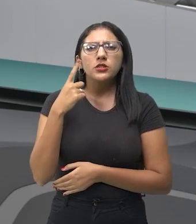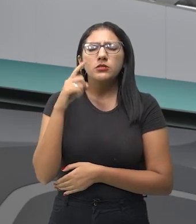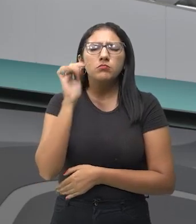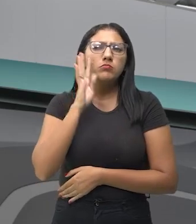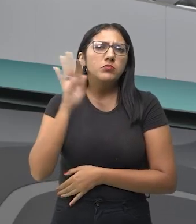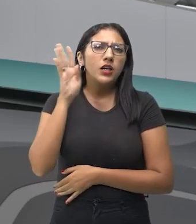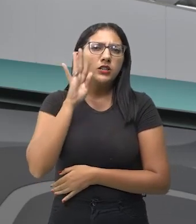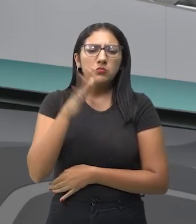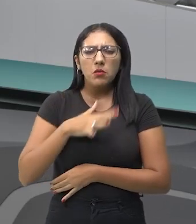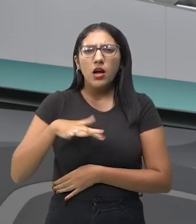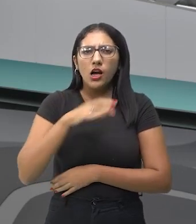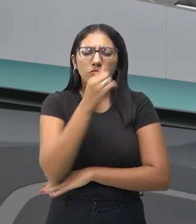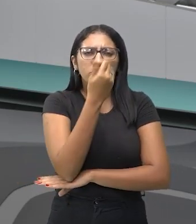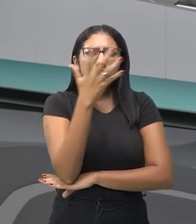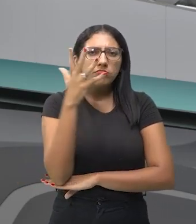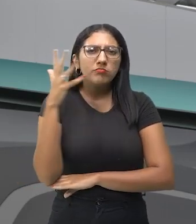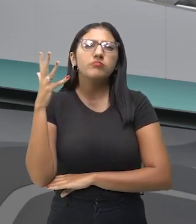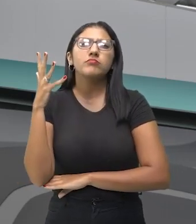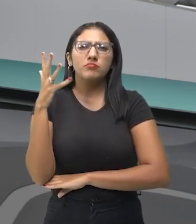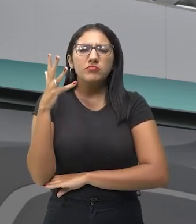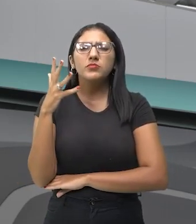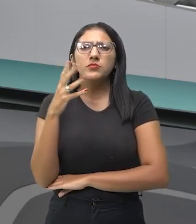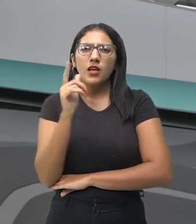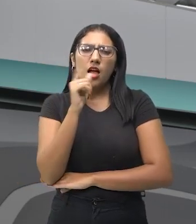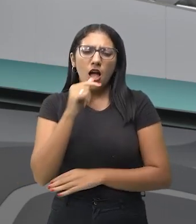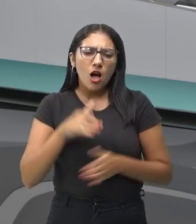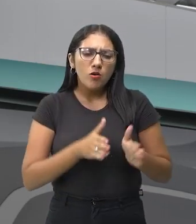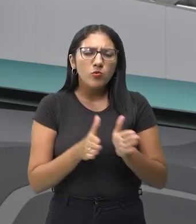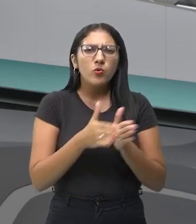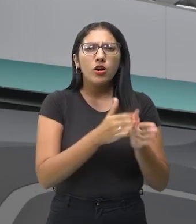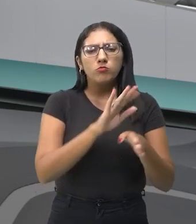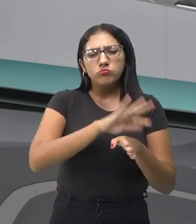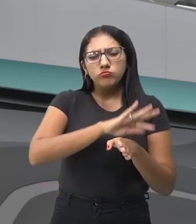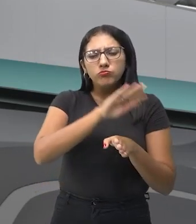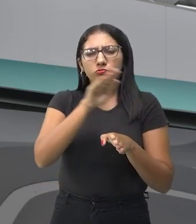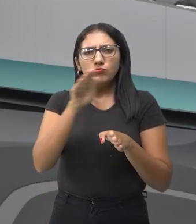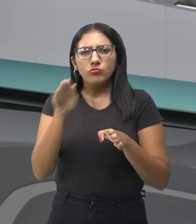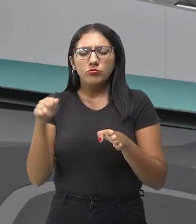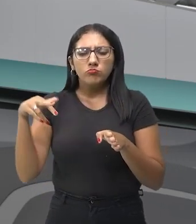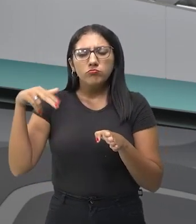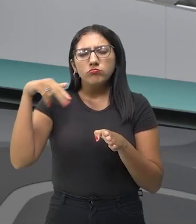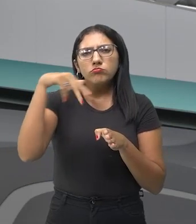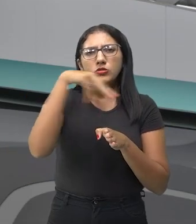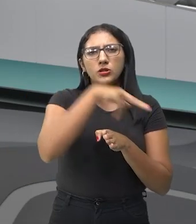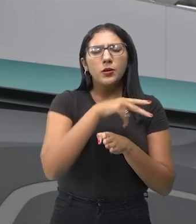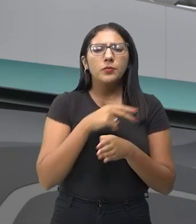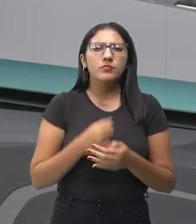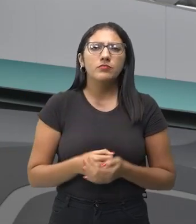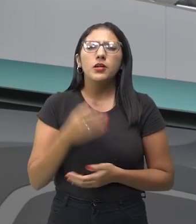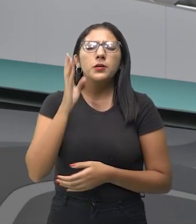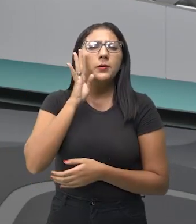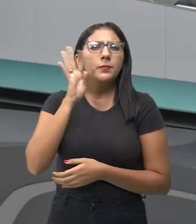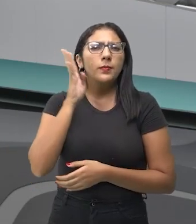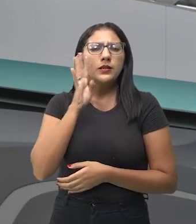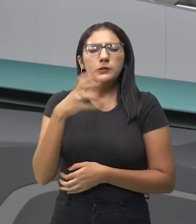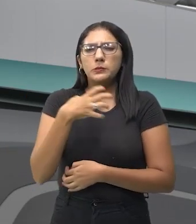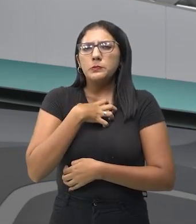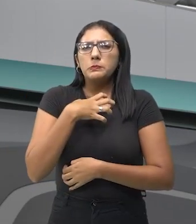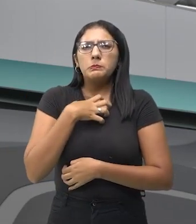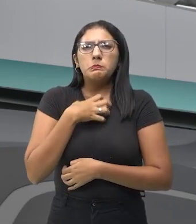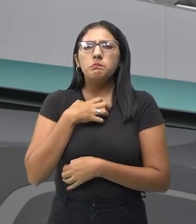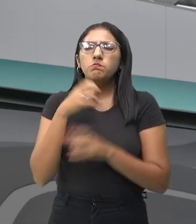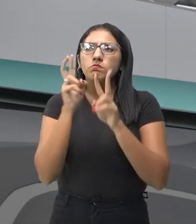amplo, de um bosque, não é verdade? Com um lago, uma ponte, qual seria o som? Certo?